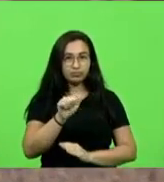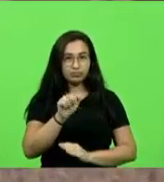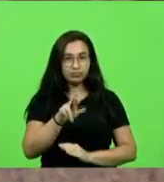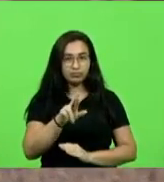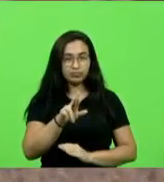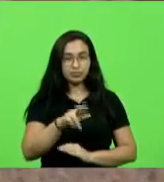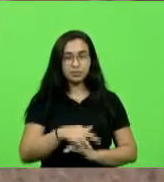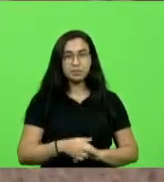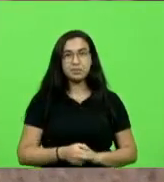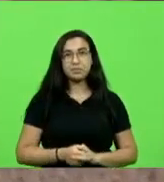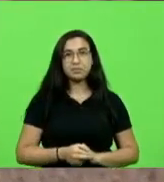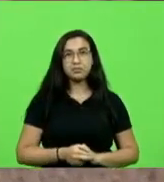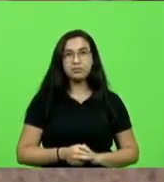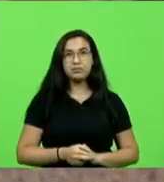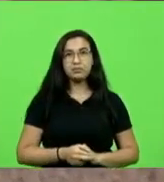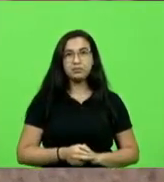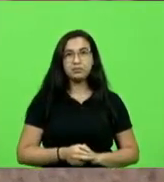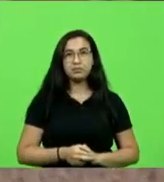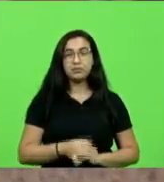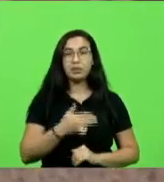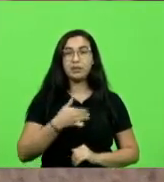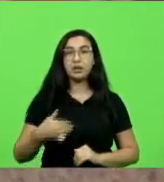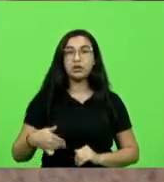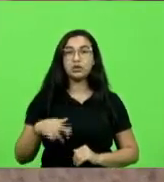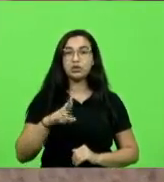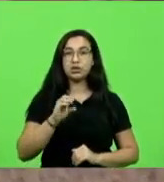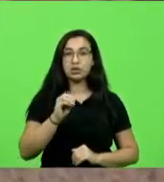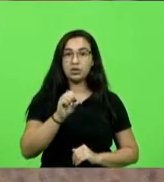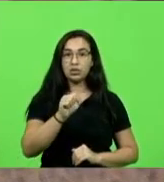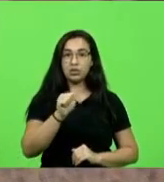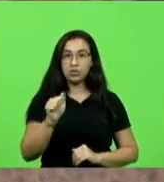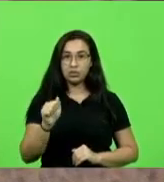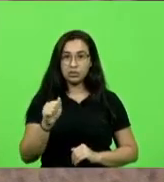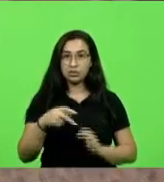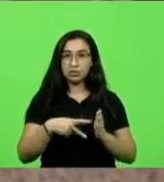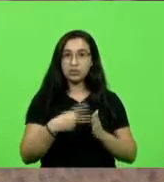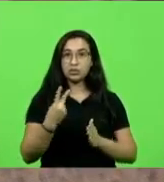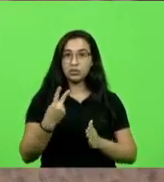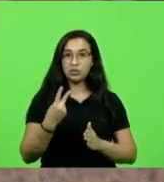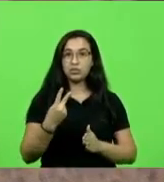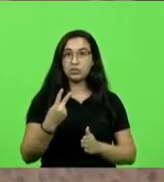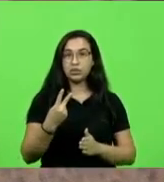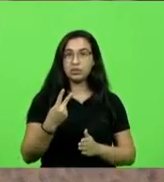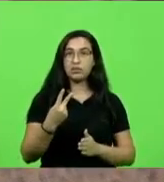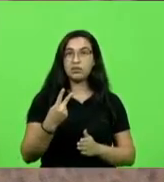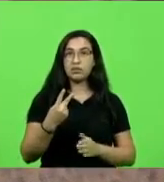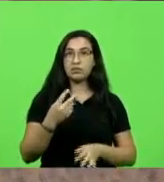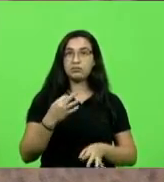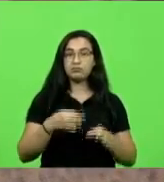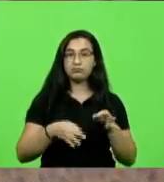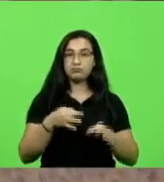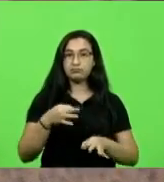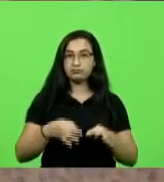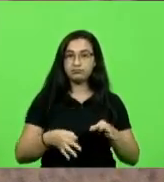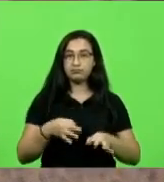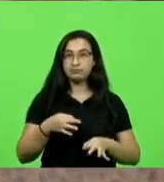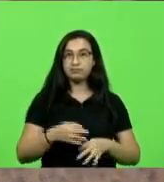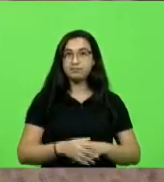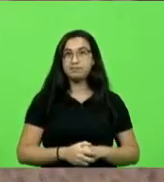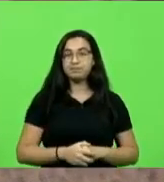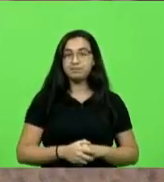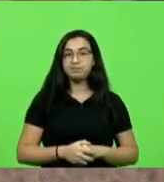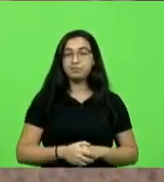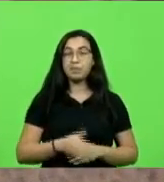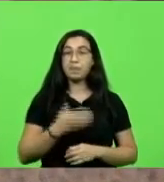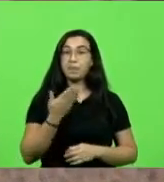A ministra Rosa Weber, vice-presidente Supremo, em razão do recesso, coube a